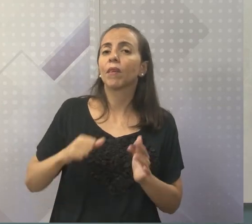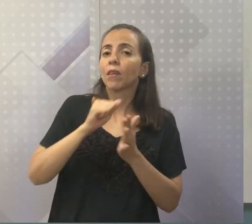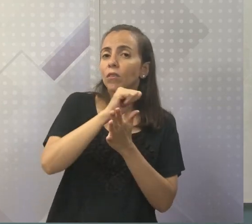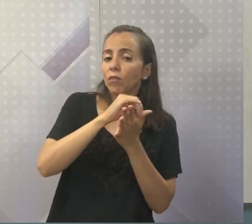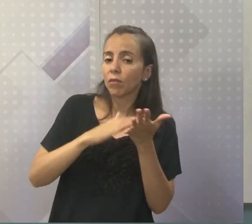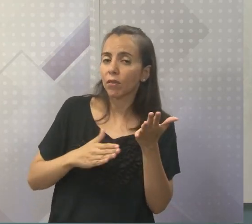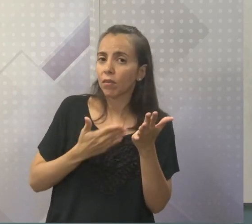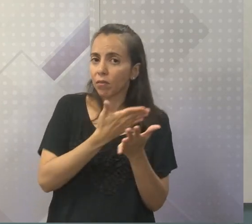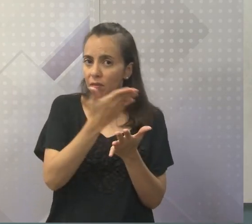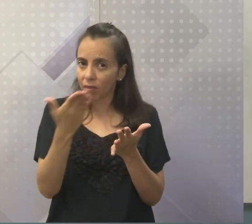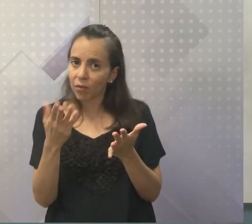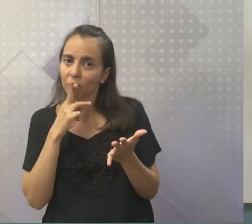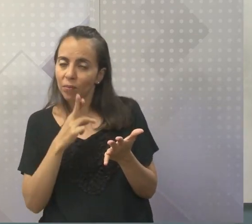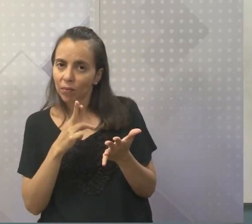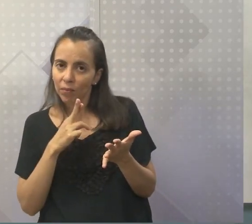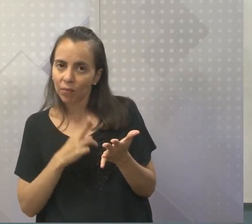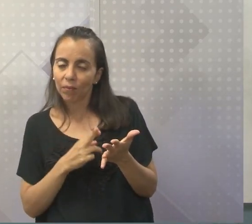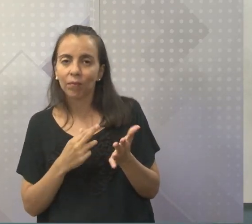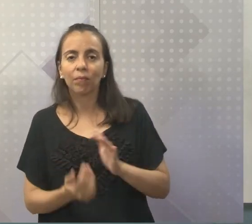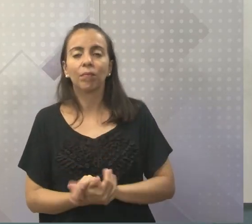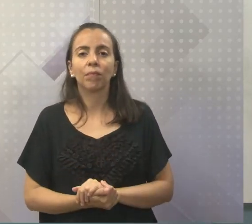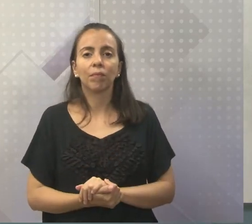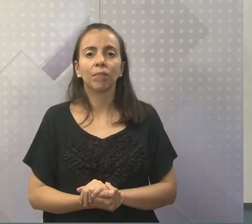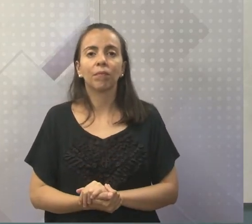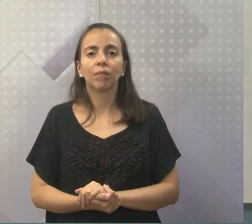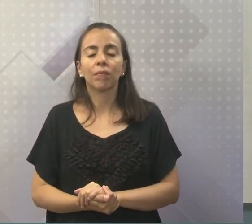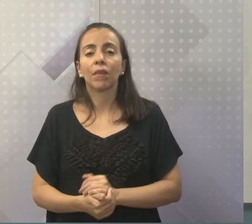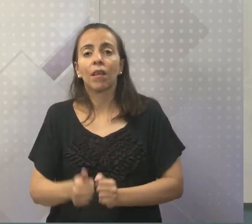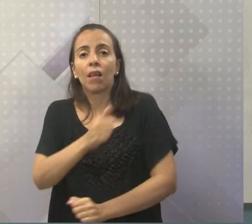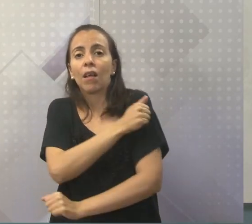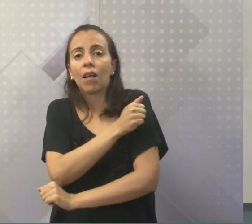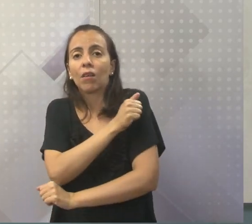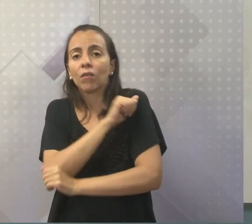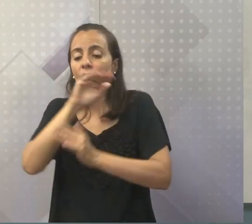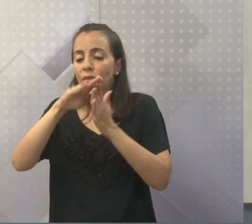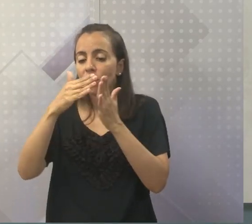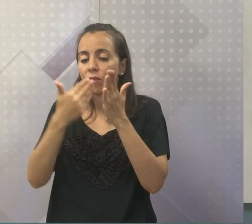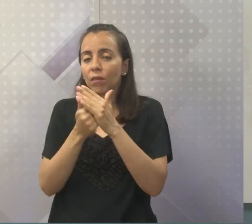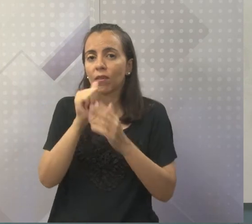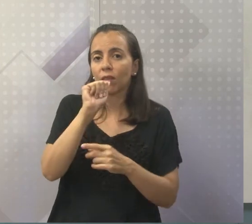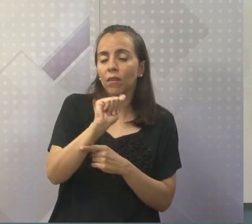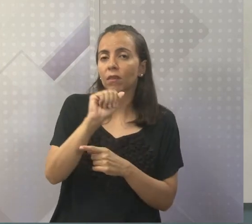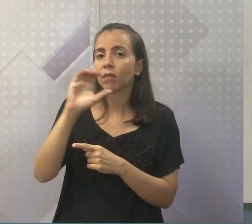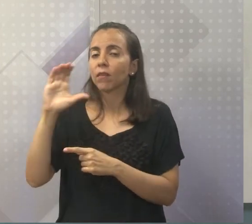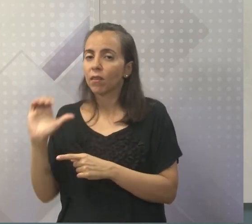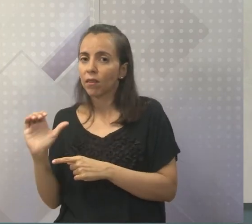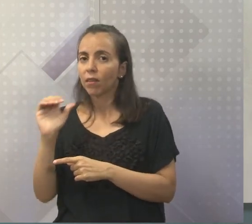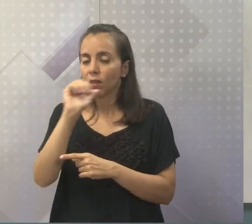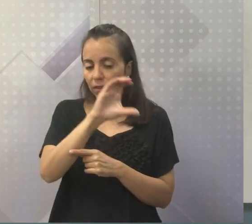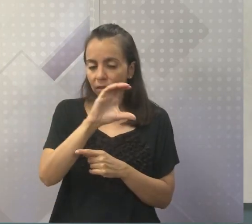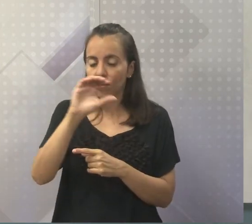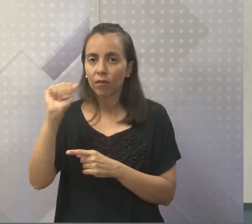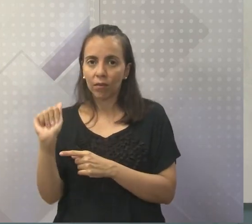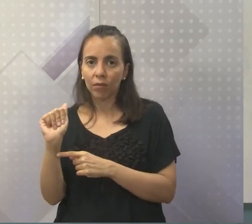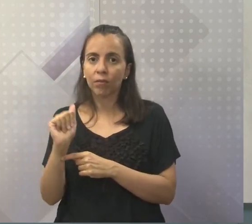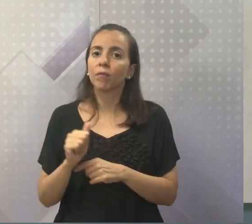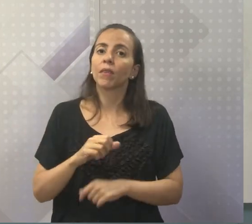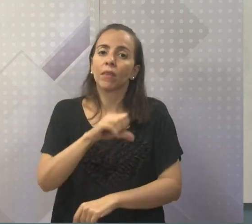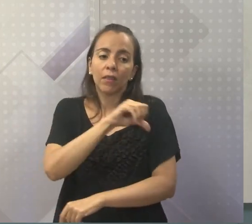vocês, certo? Para os alunos do Castro Alves, sexto, sétimo, oitavo e nono. Presta atenção.